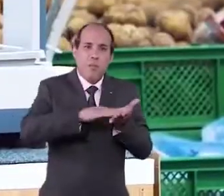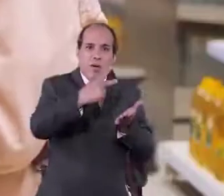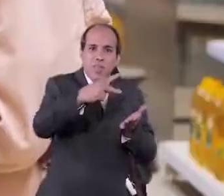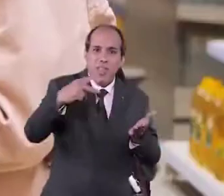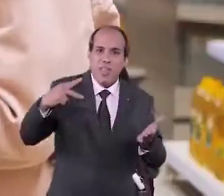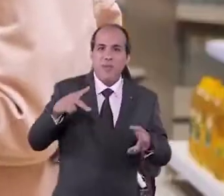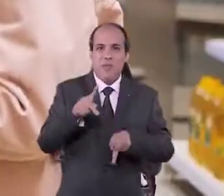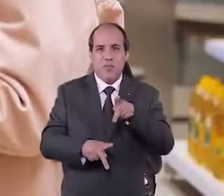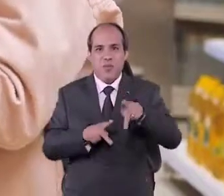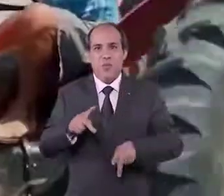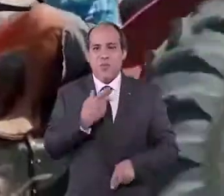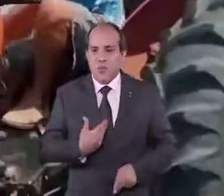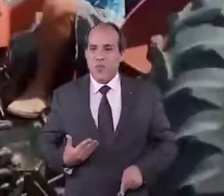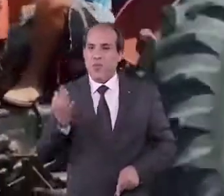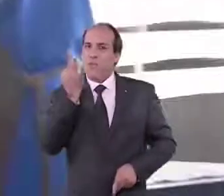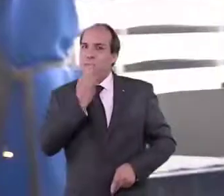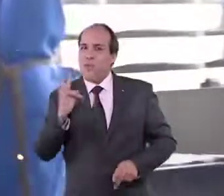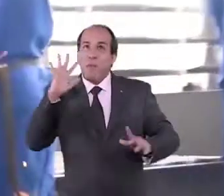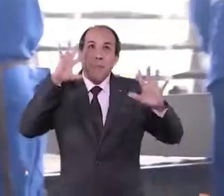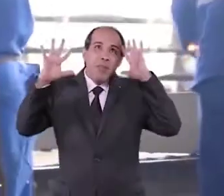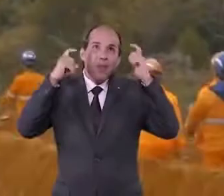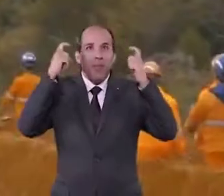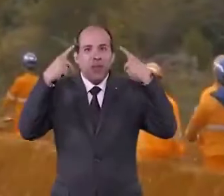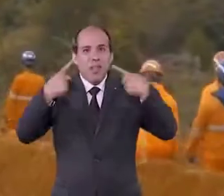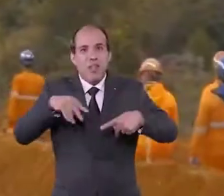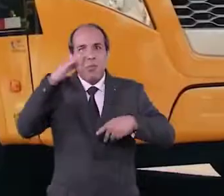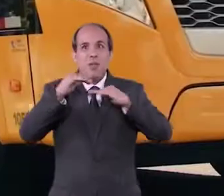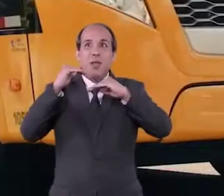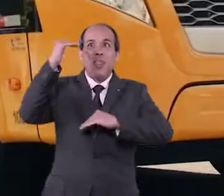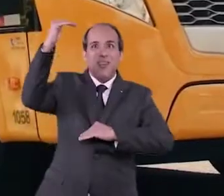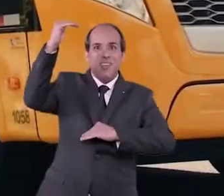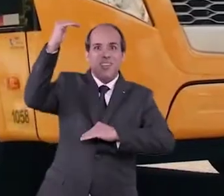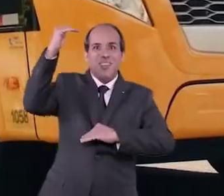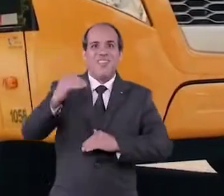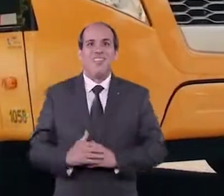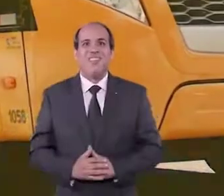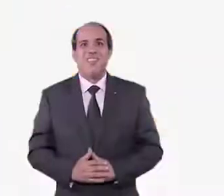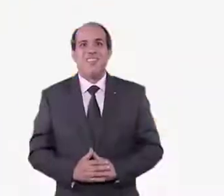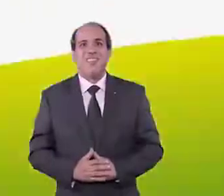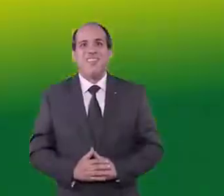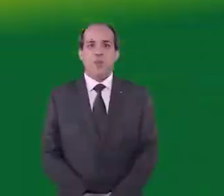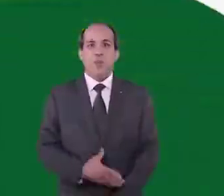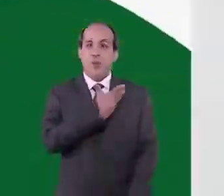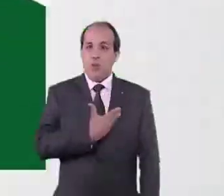para as mãos do povo. É o governo federal pensando no Brasil acima de tudo.